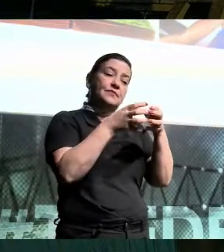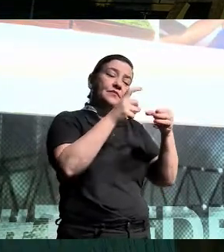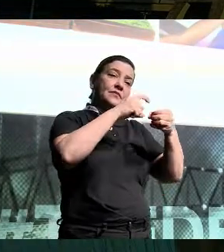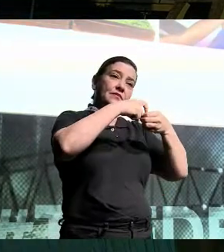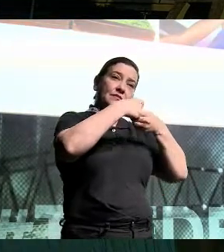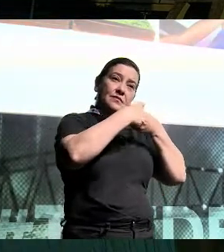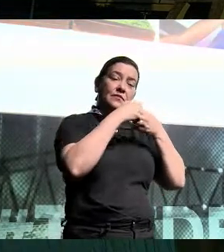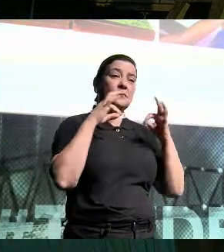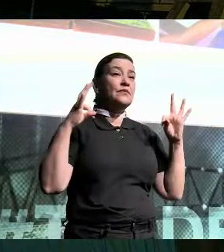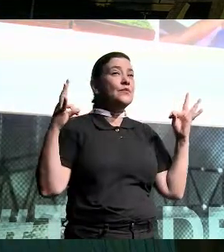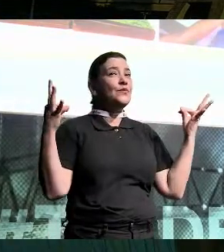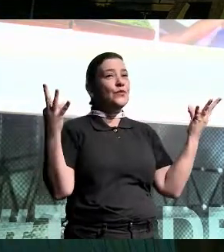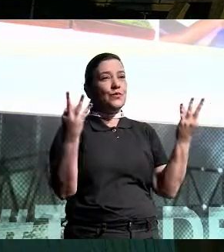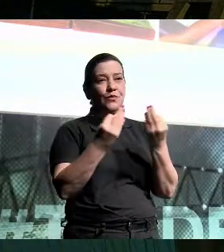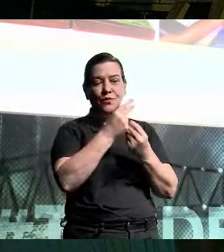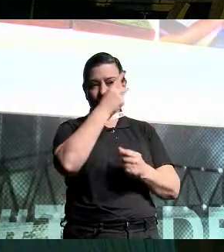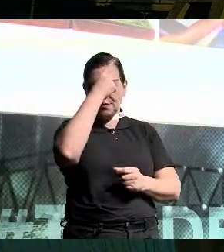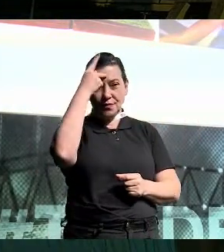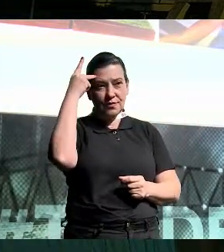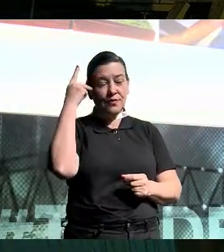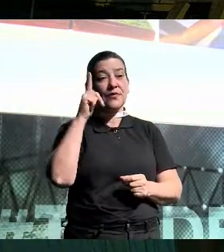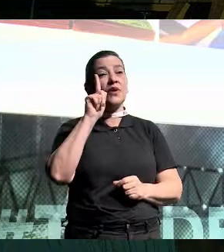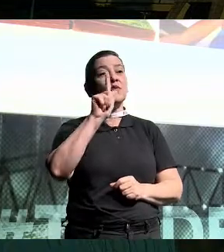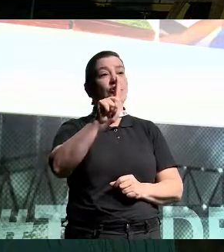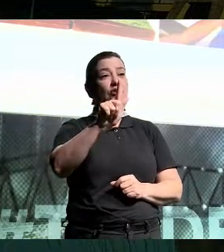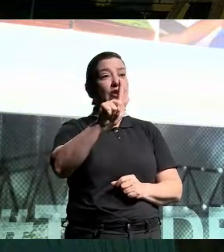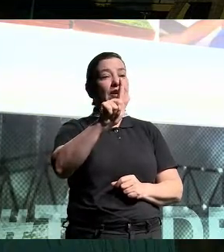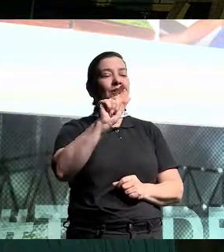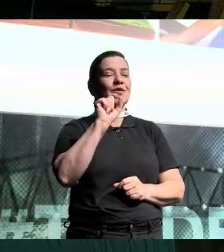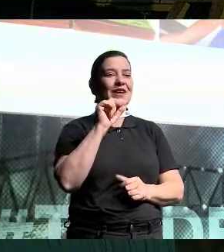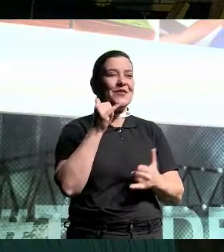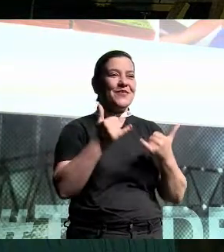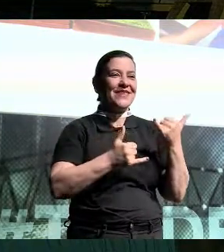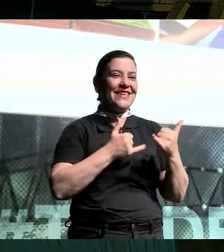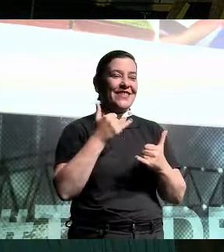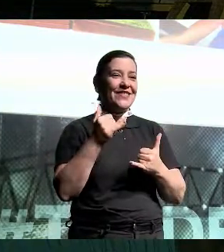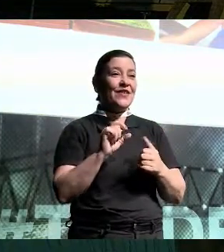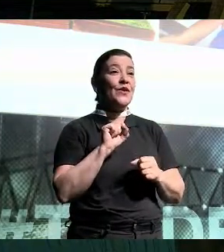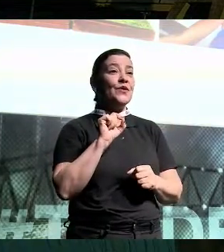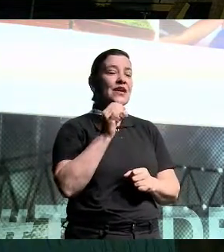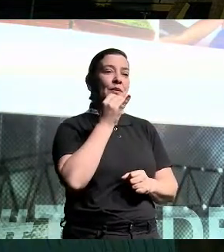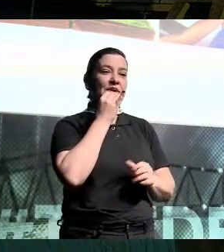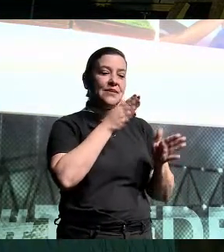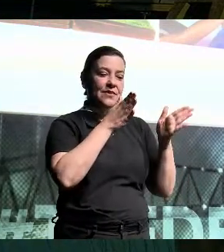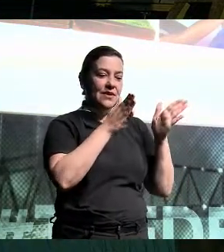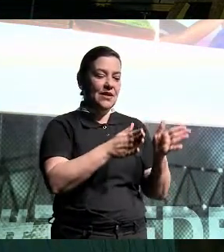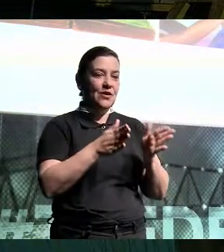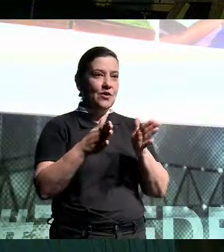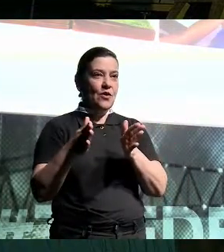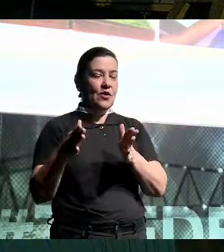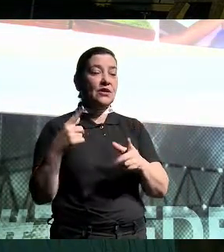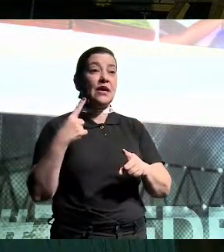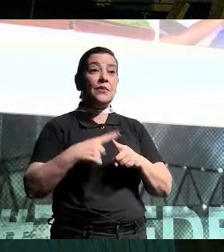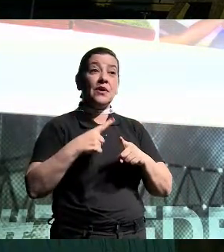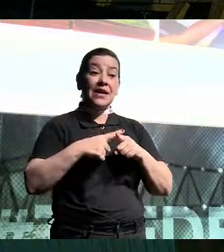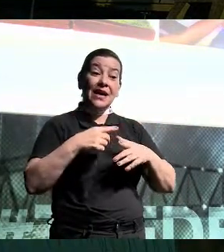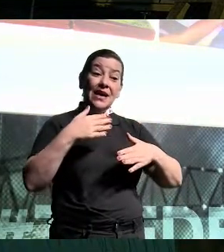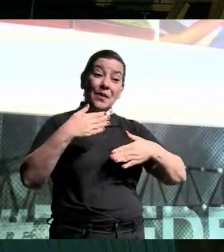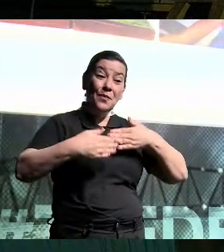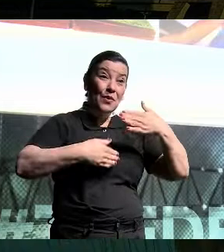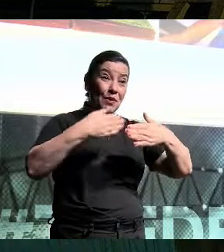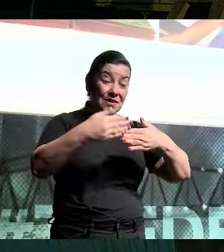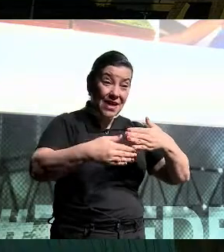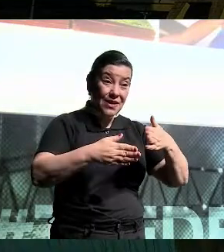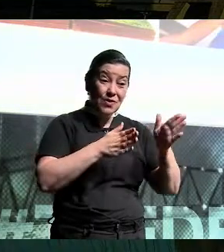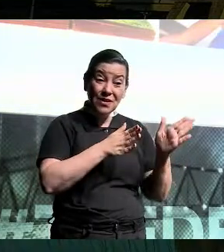todas as pessoas. E o G, eu costumo brincar, que é quem coloca a ordem toda na casa. Porque, sem processo e sem